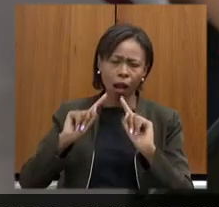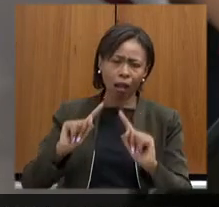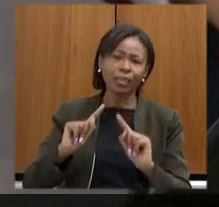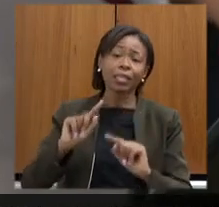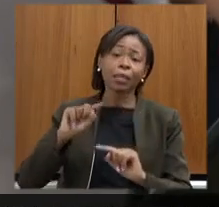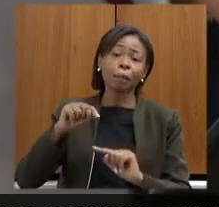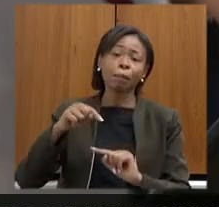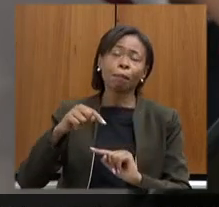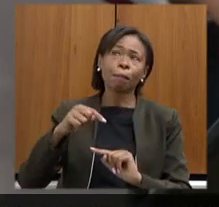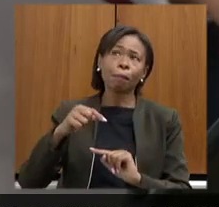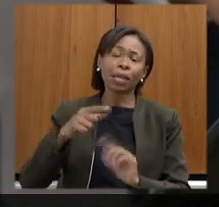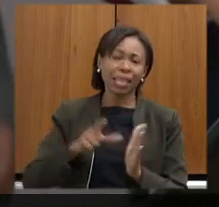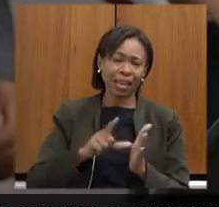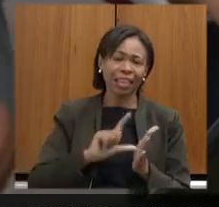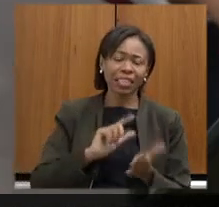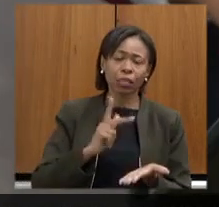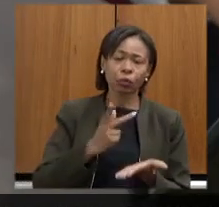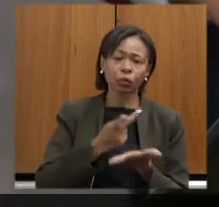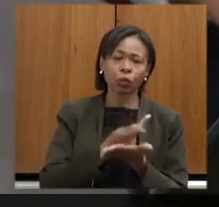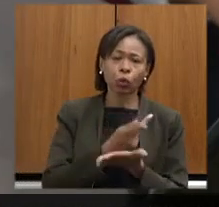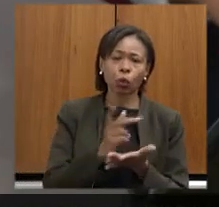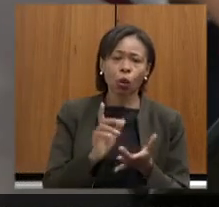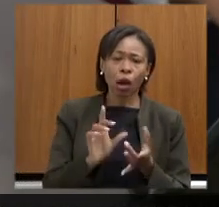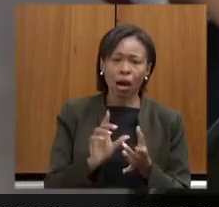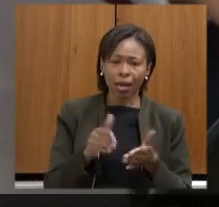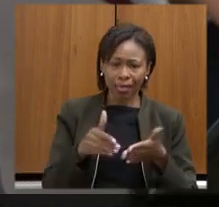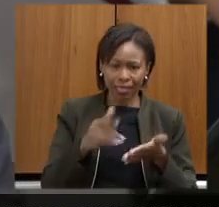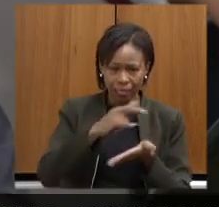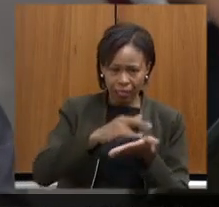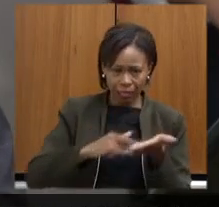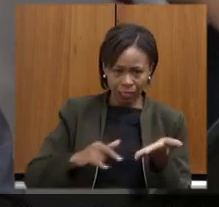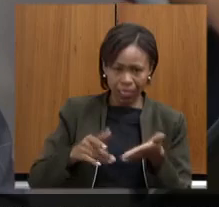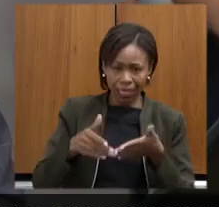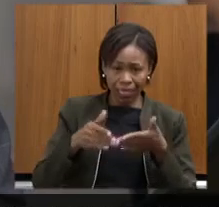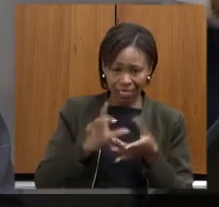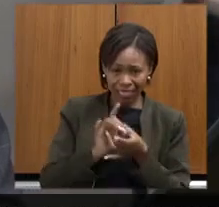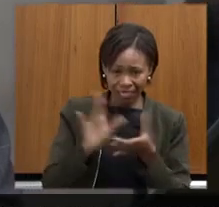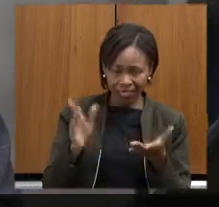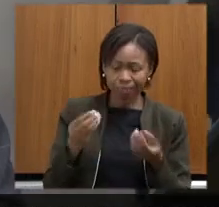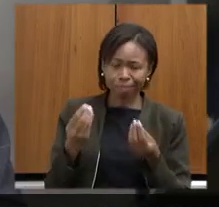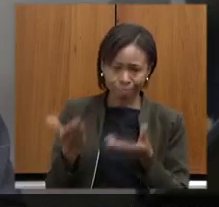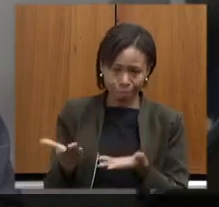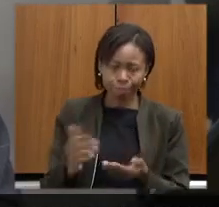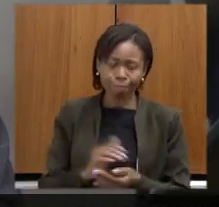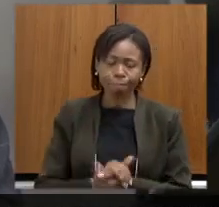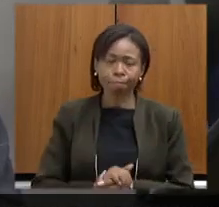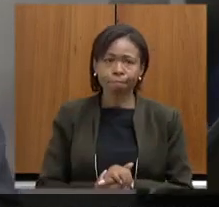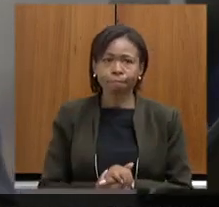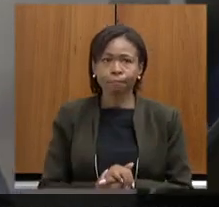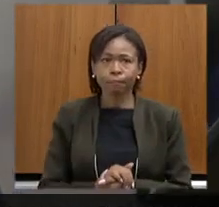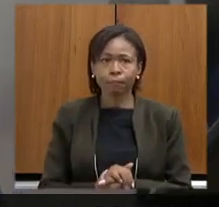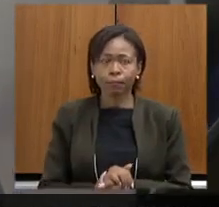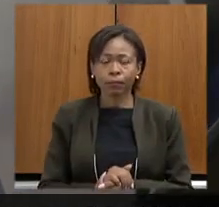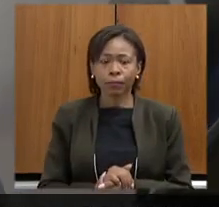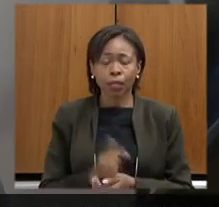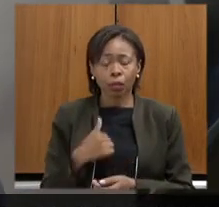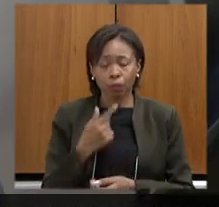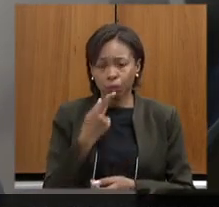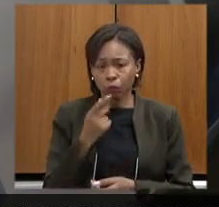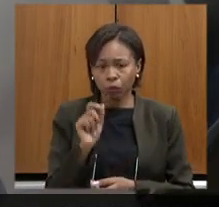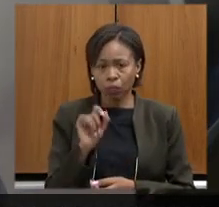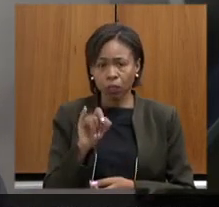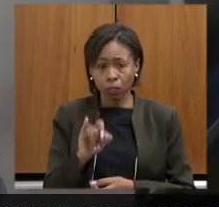dessa dessa licença o que eu digo é que se houver uma